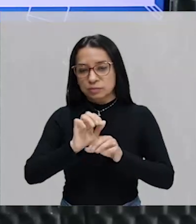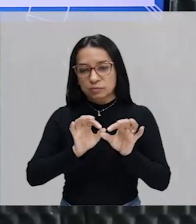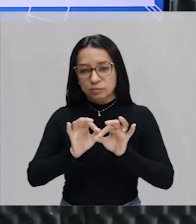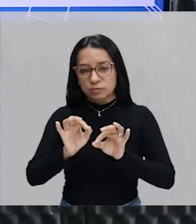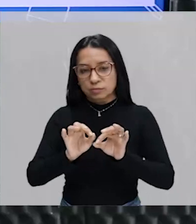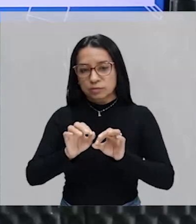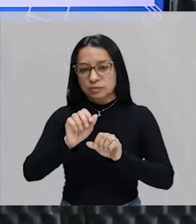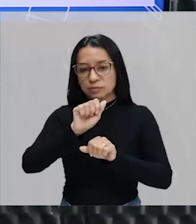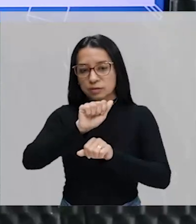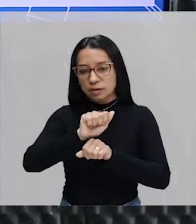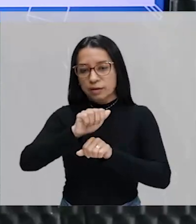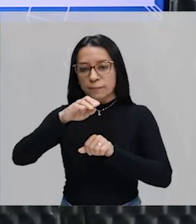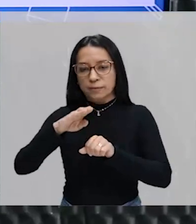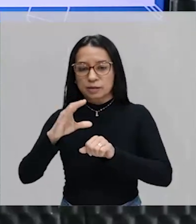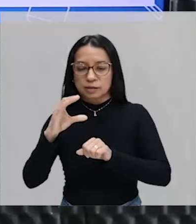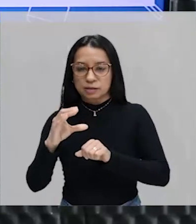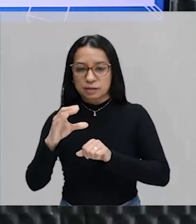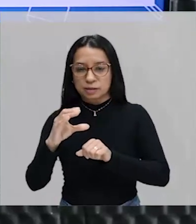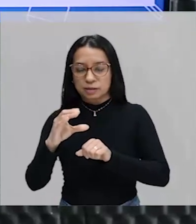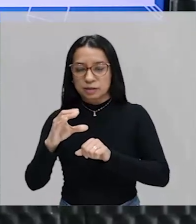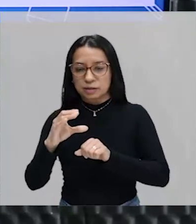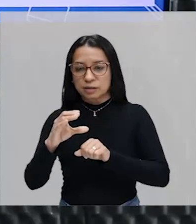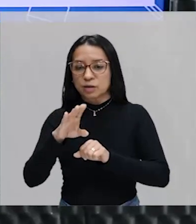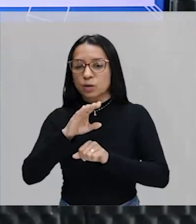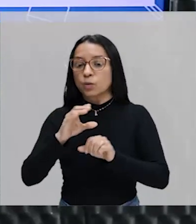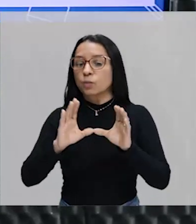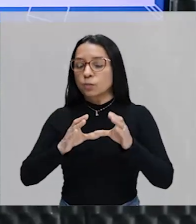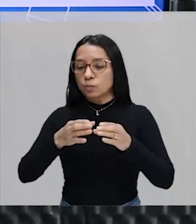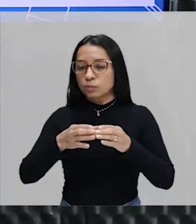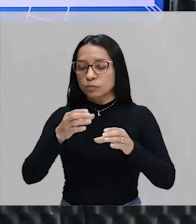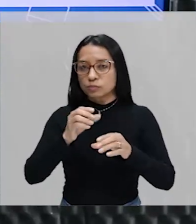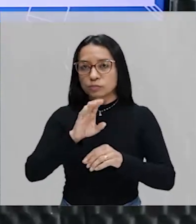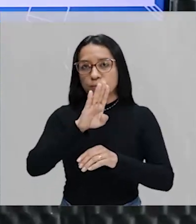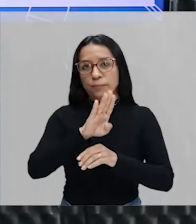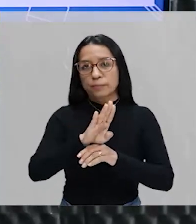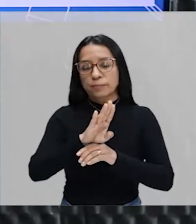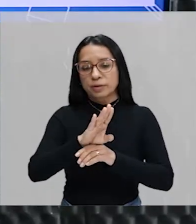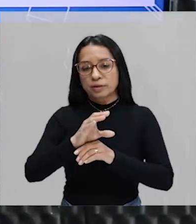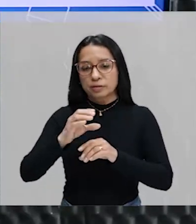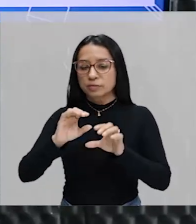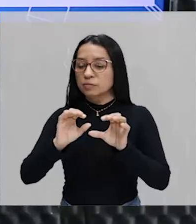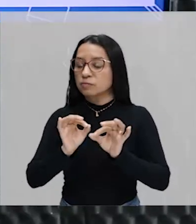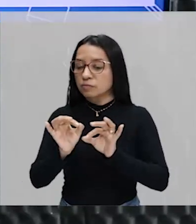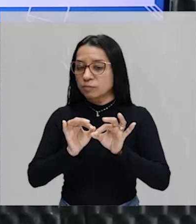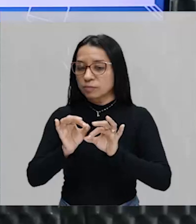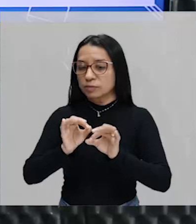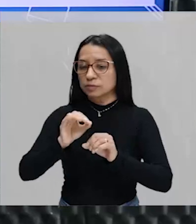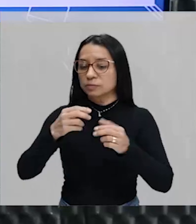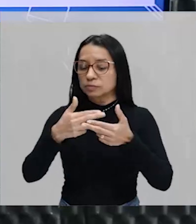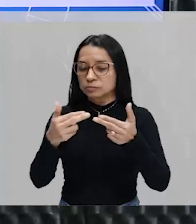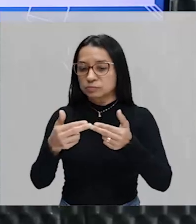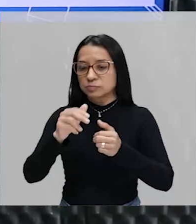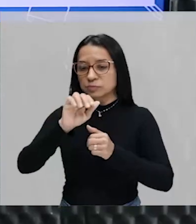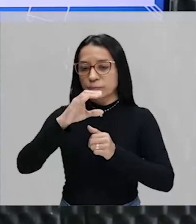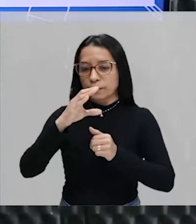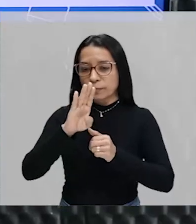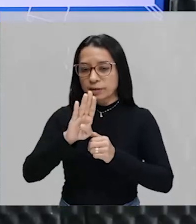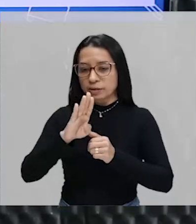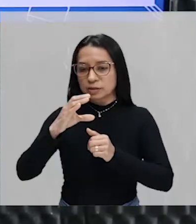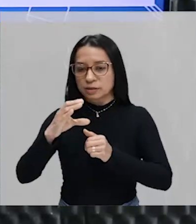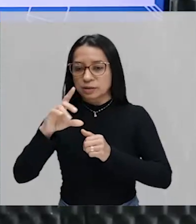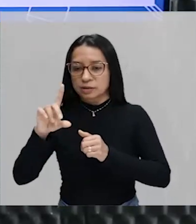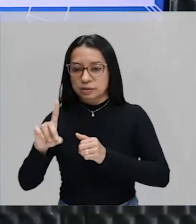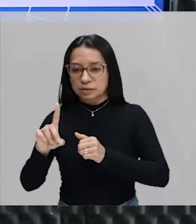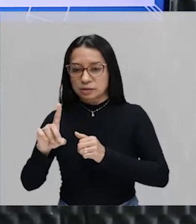elementos A, B e C, o conjunto B formado pelos elementos C e D e também temos o conjunto C,